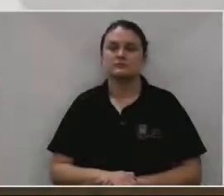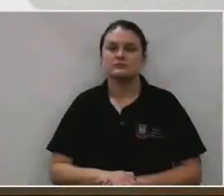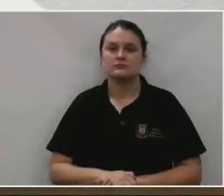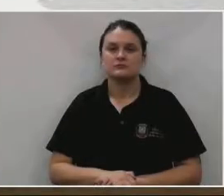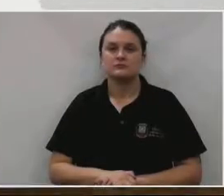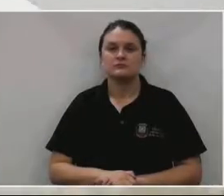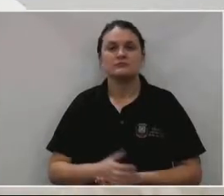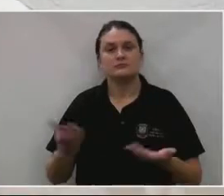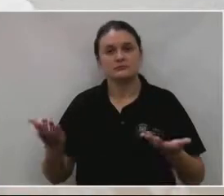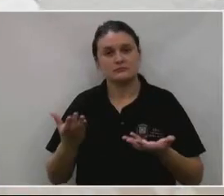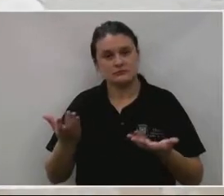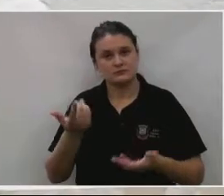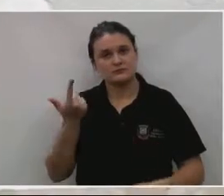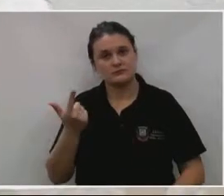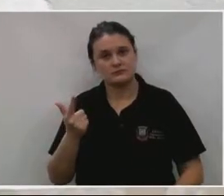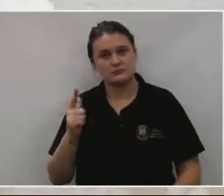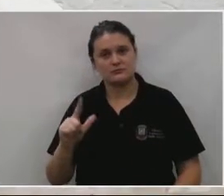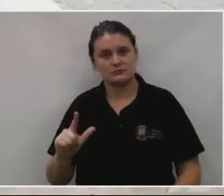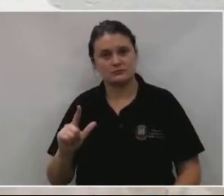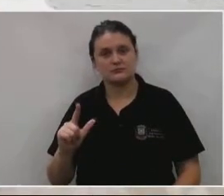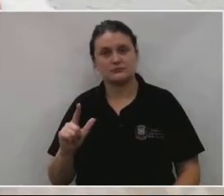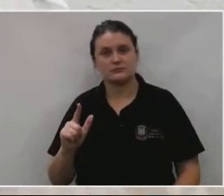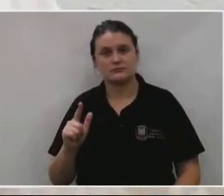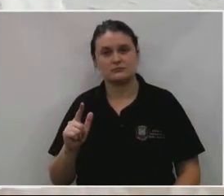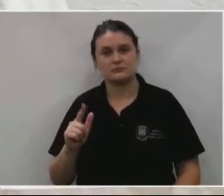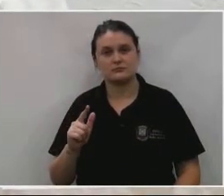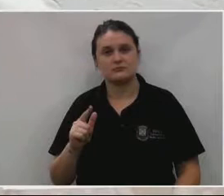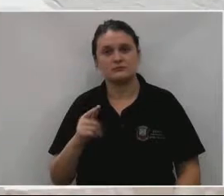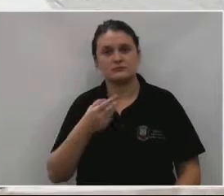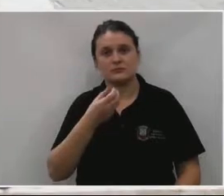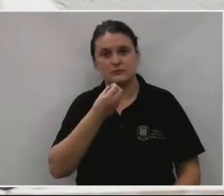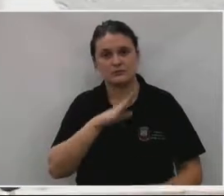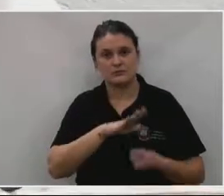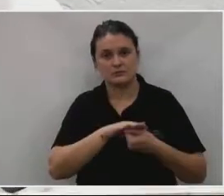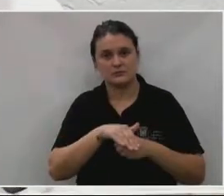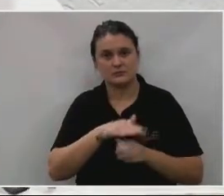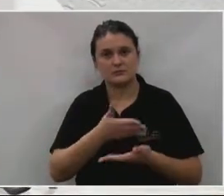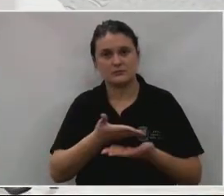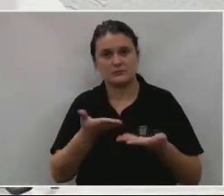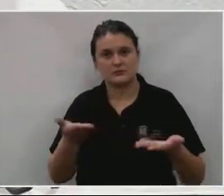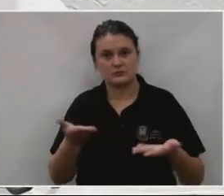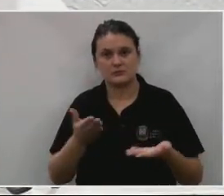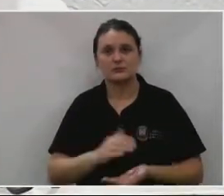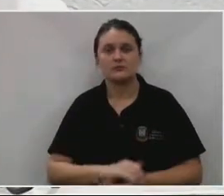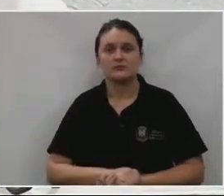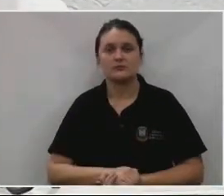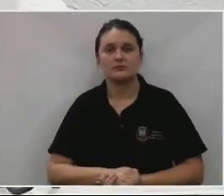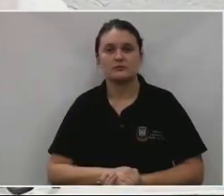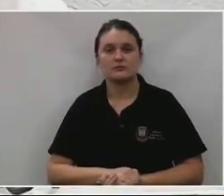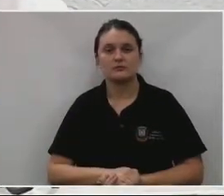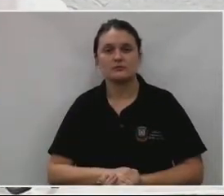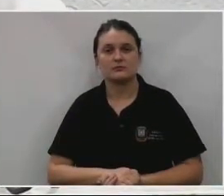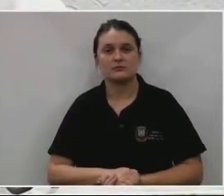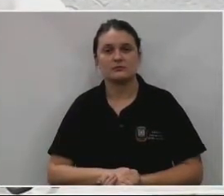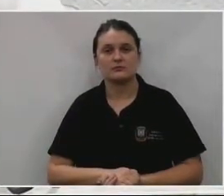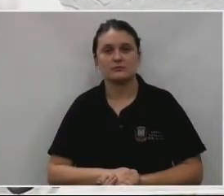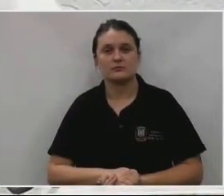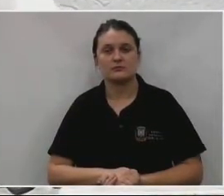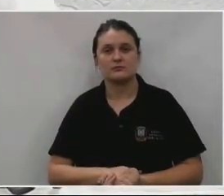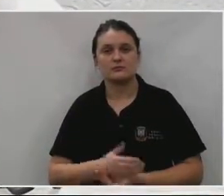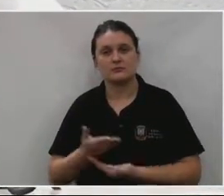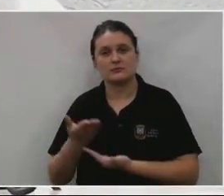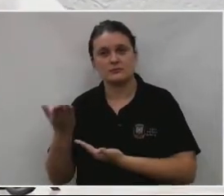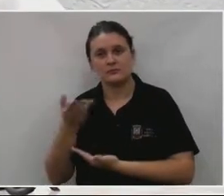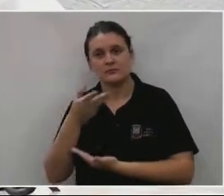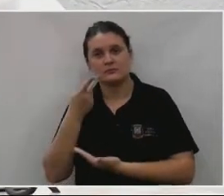Quero novamente desejar uma boa noite a todos, reportar a palavra